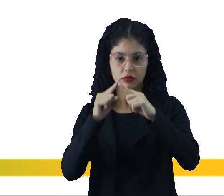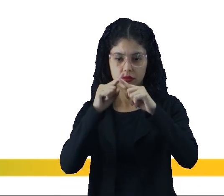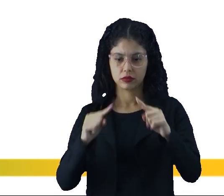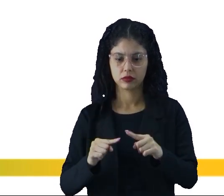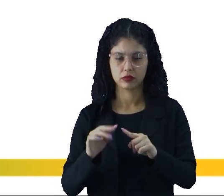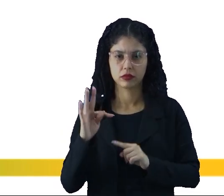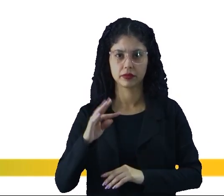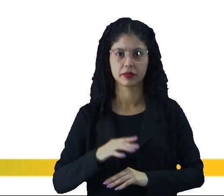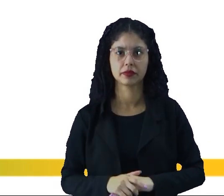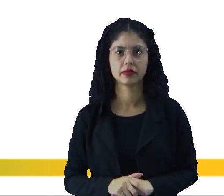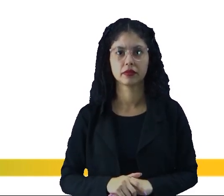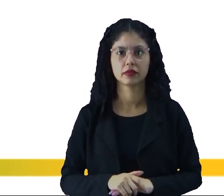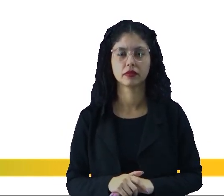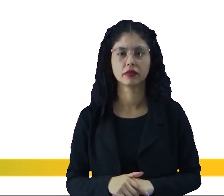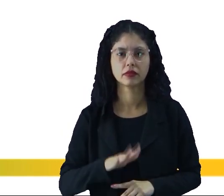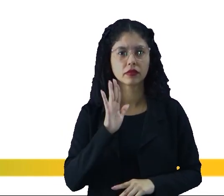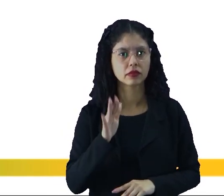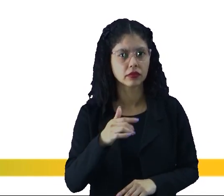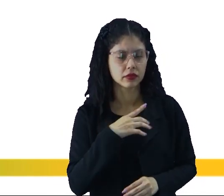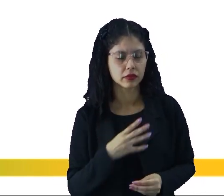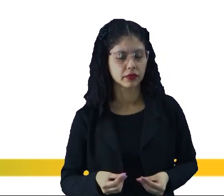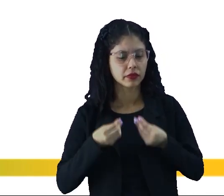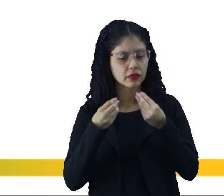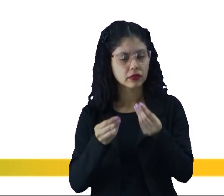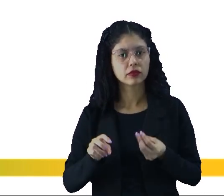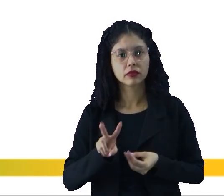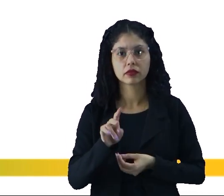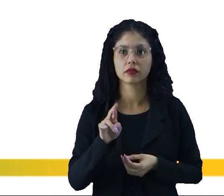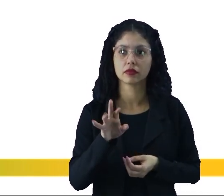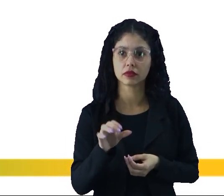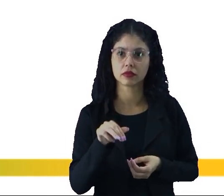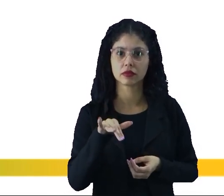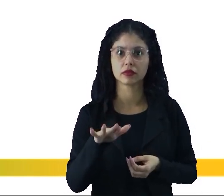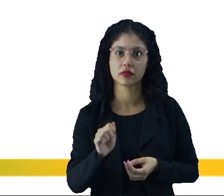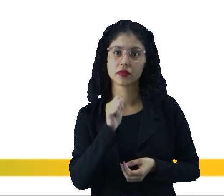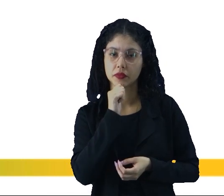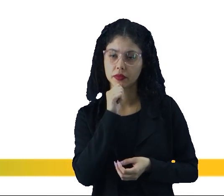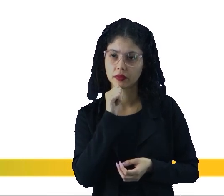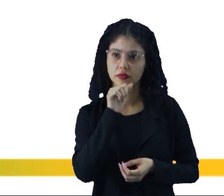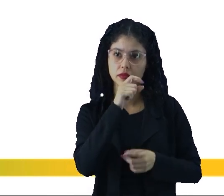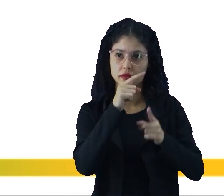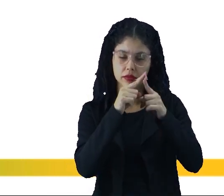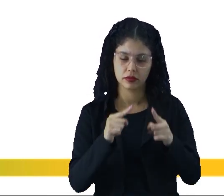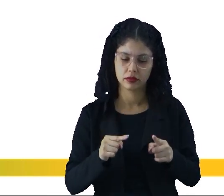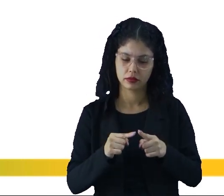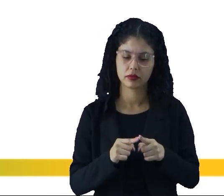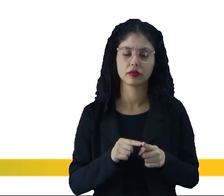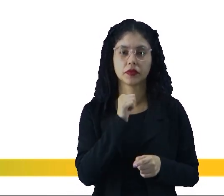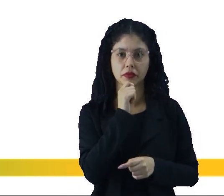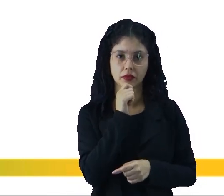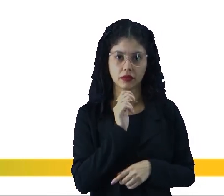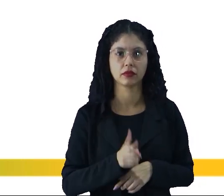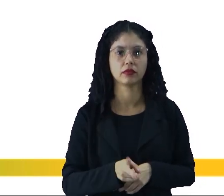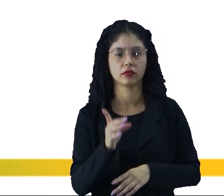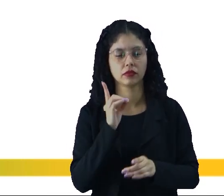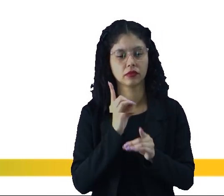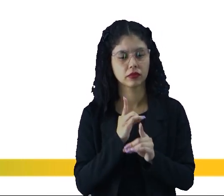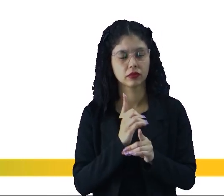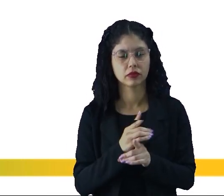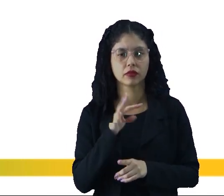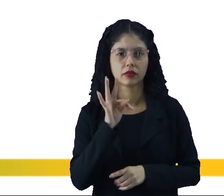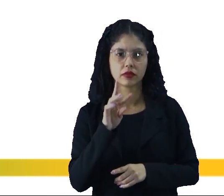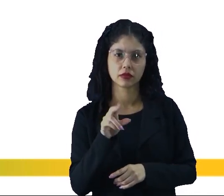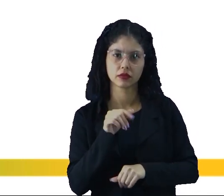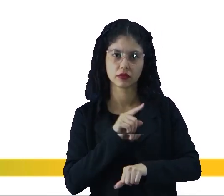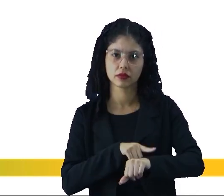sobre delta T já que ele deu para nós a velocidade média e deu delta S o percurso então vamos achar o